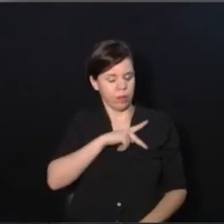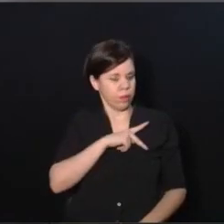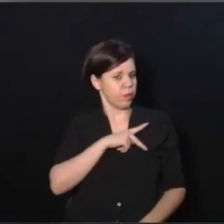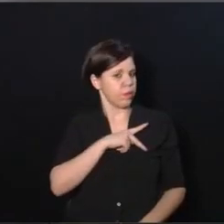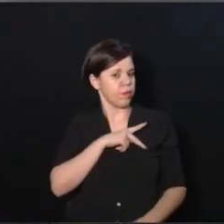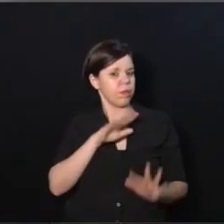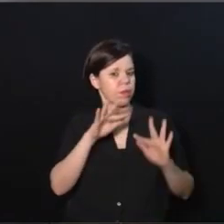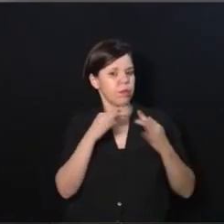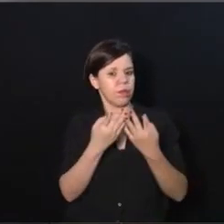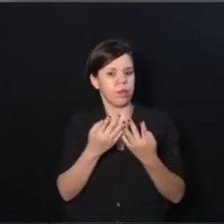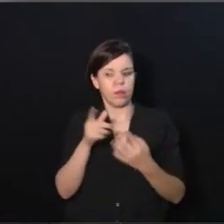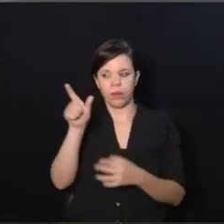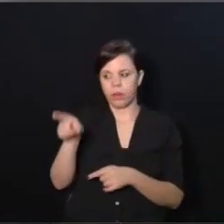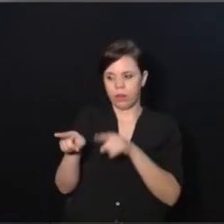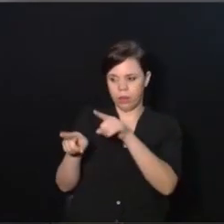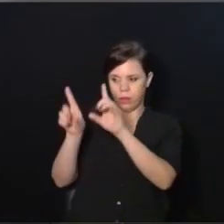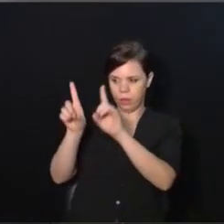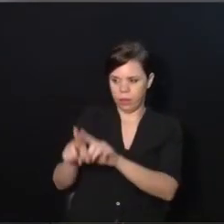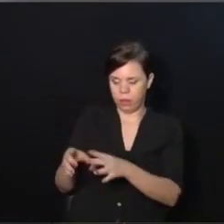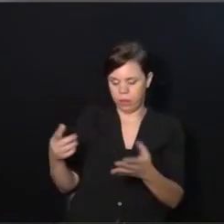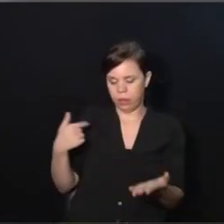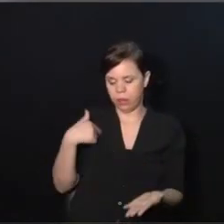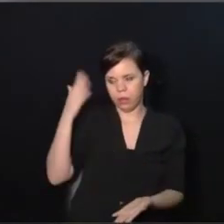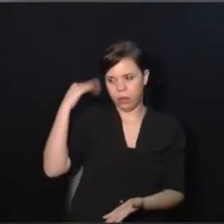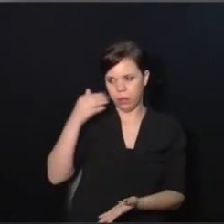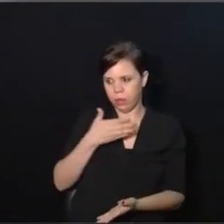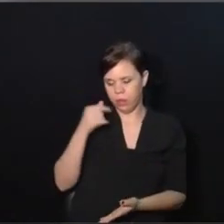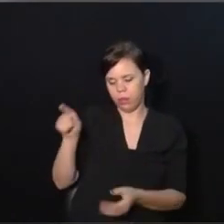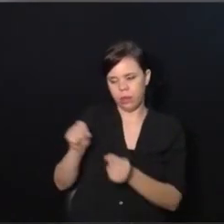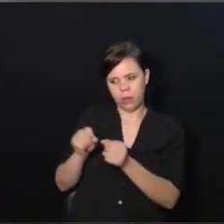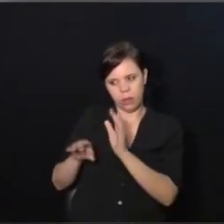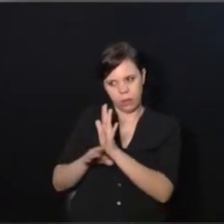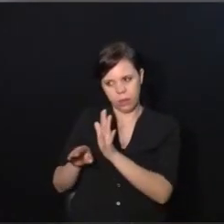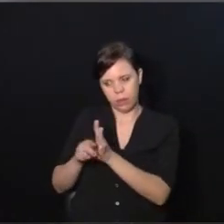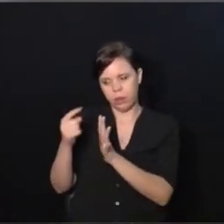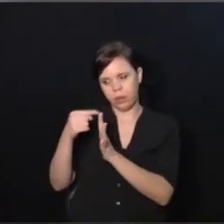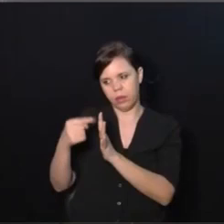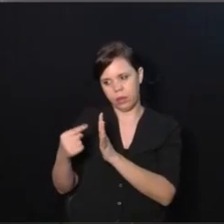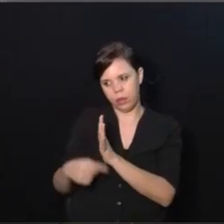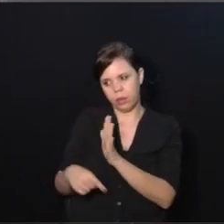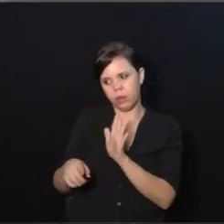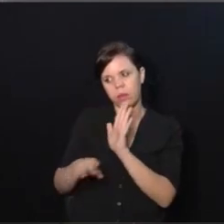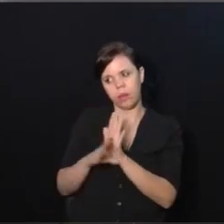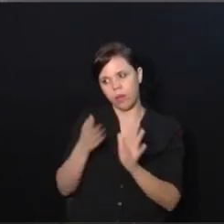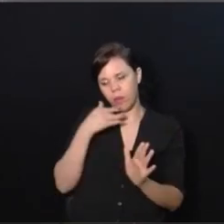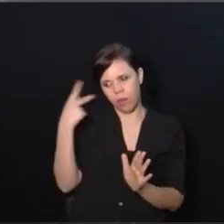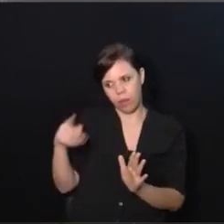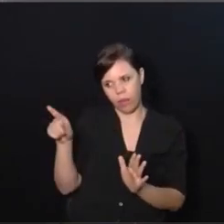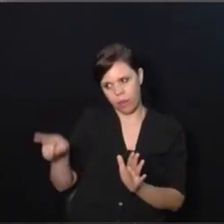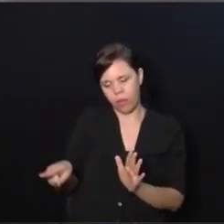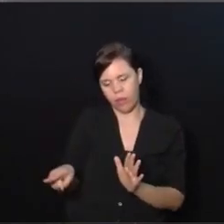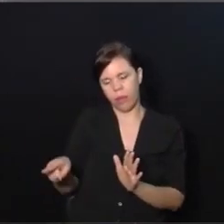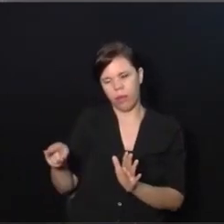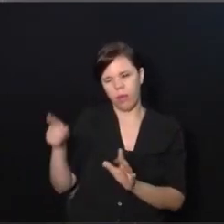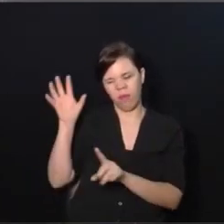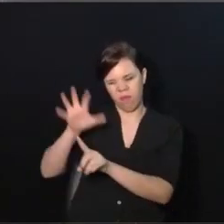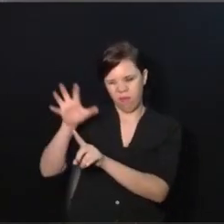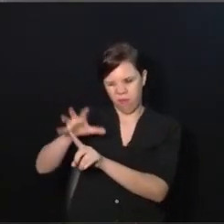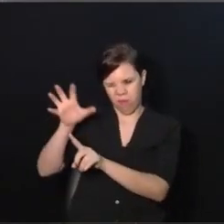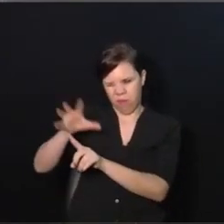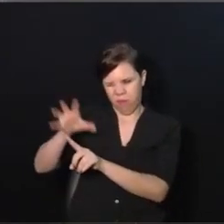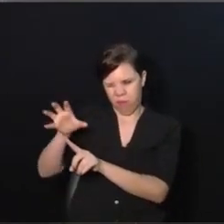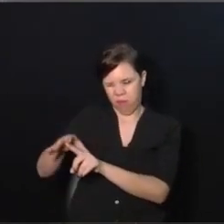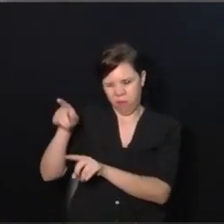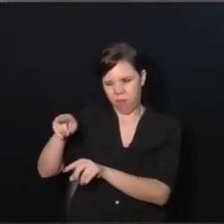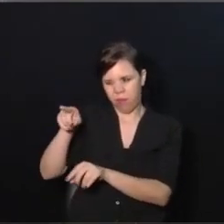familiar falando para a pessoa com deficiência. Eu sei o que é melhor para você, isso é para o seu bem, e vai fazendo uma lavagem cerebral de tal